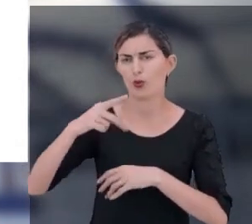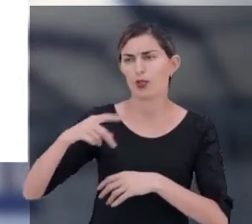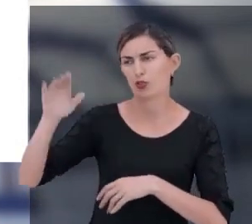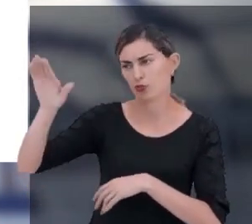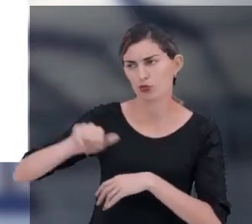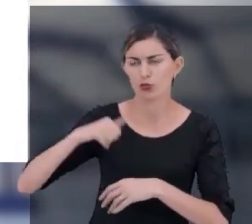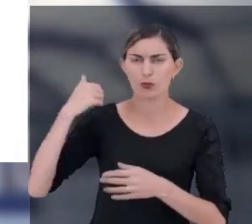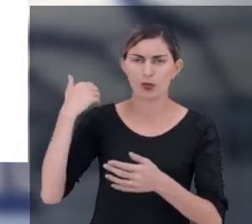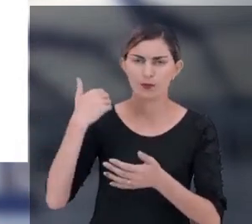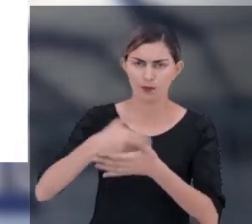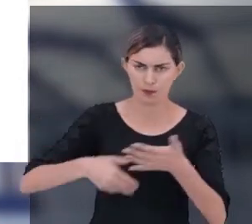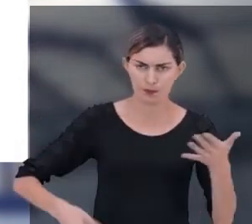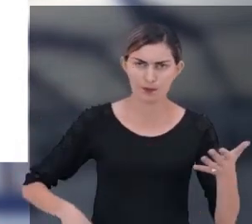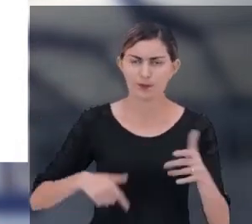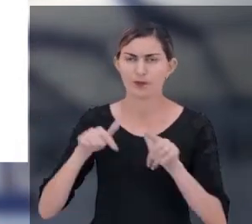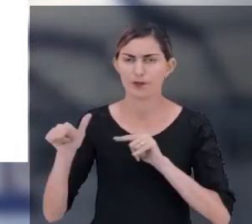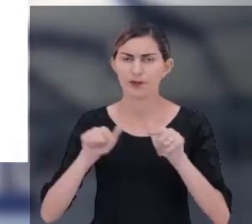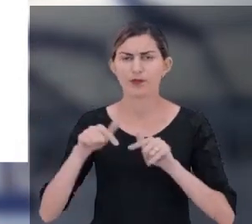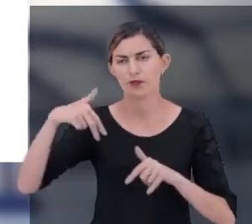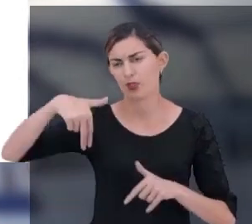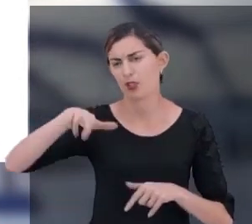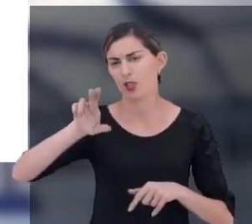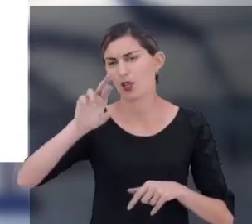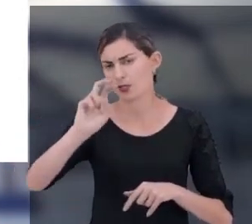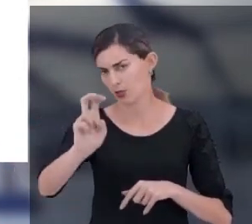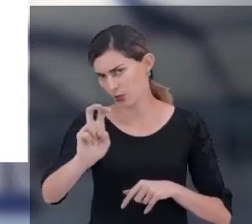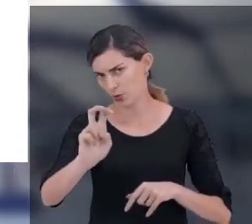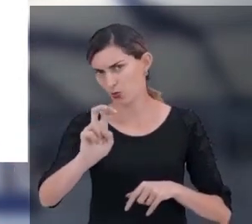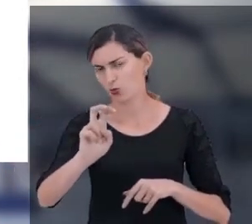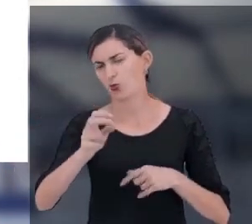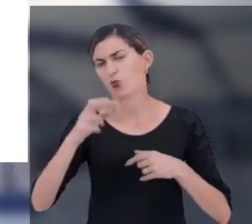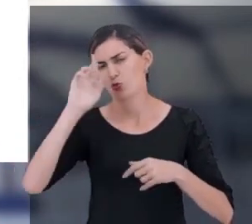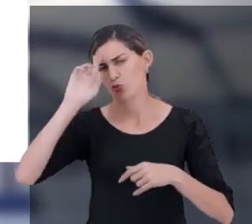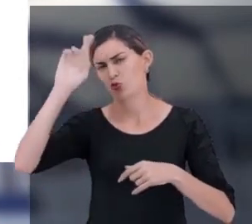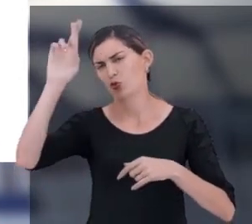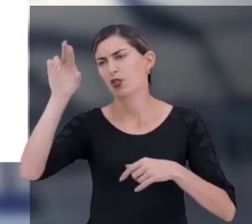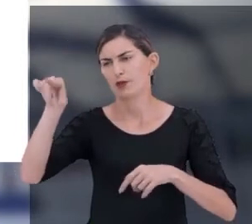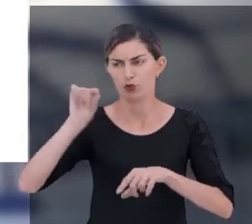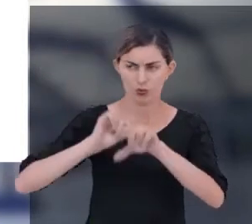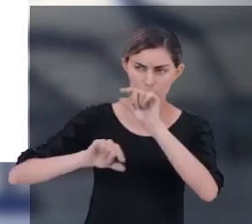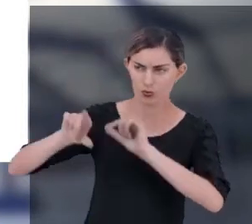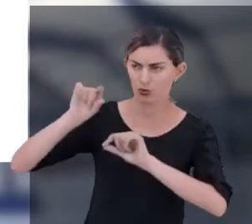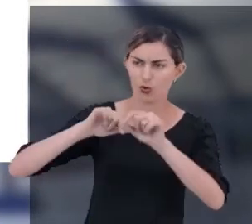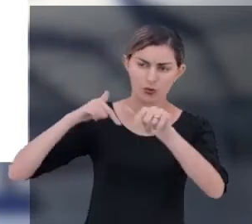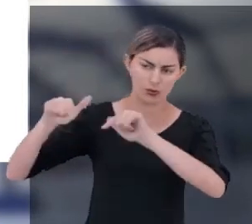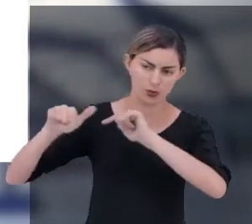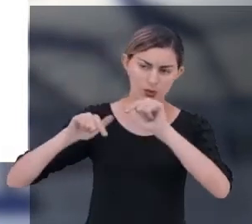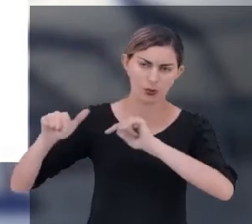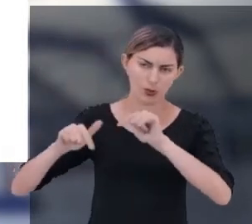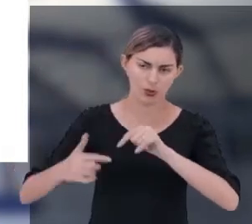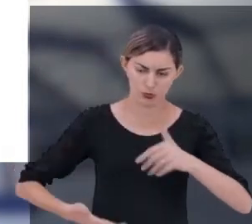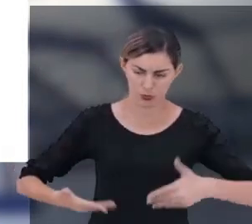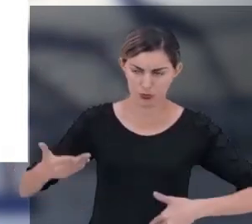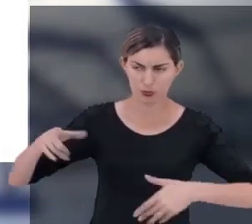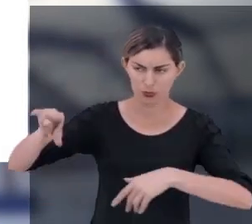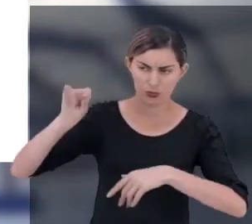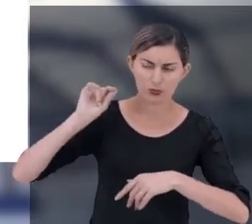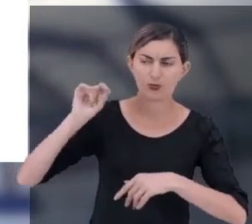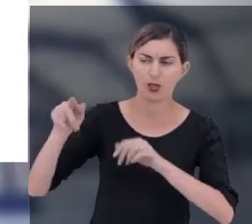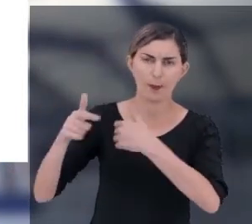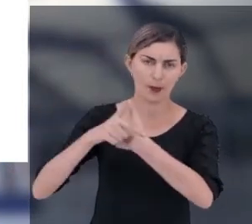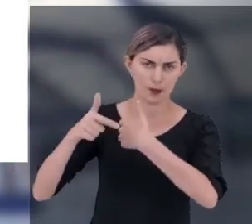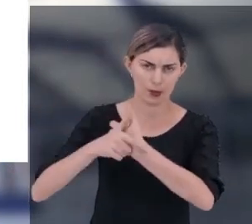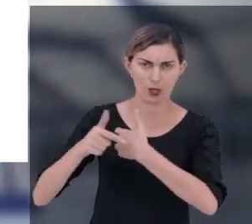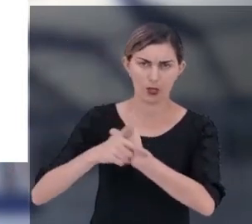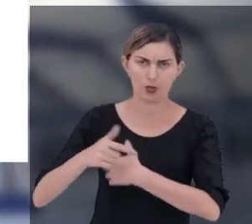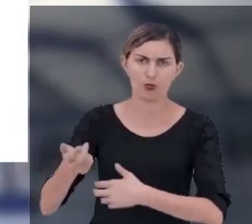ele contratado. Ou seja, na NR5, o empregador designa um trabalhador para desempenhar este